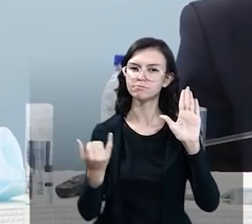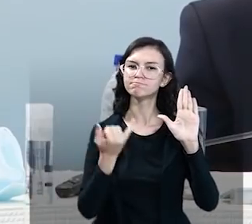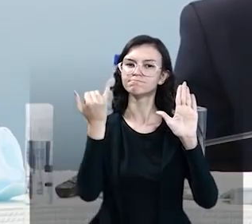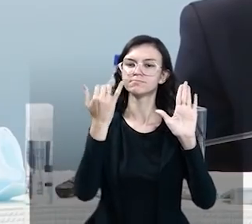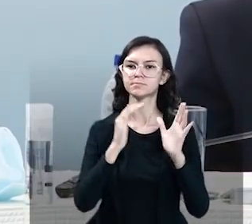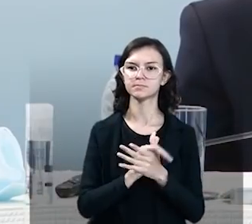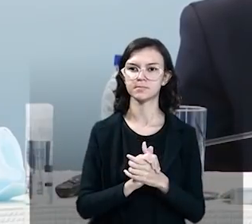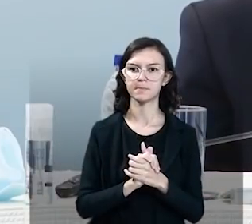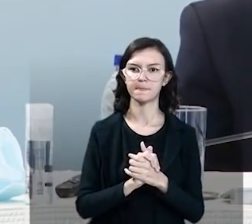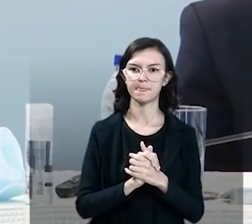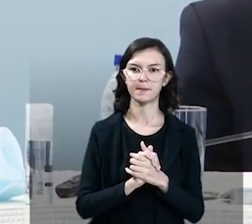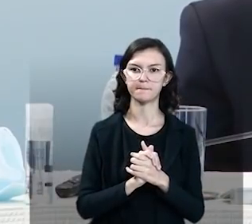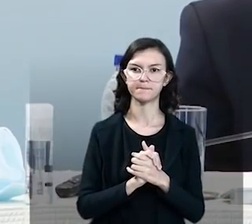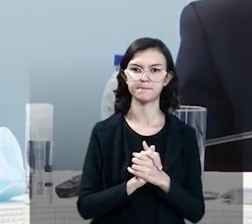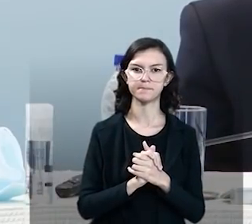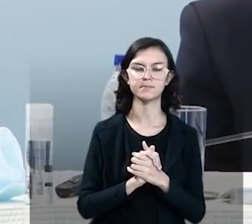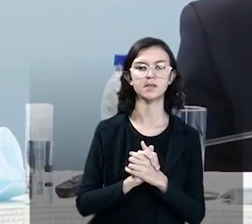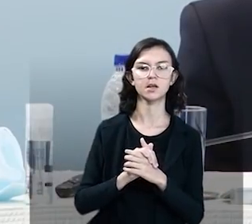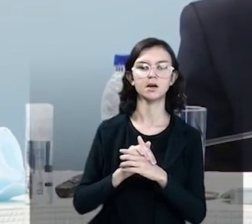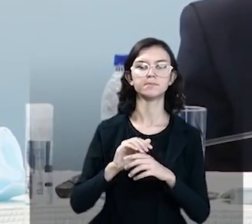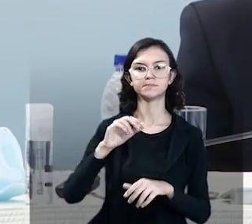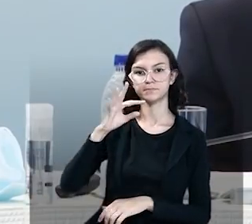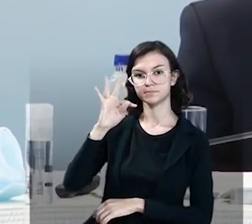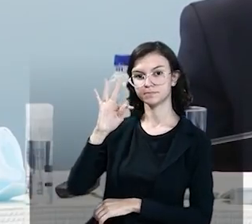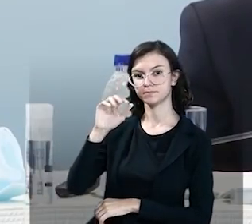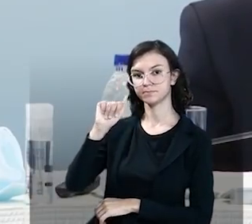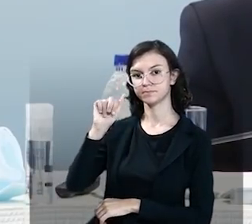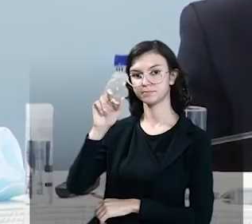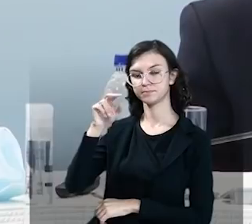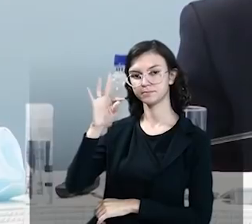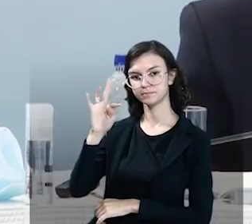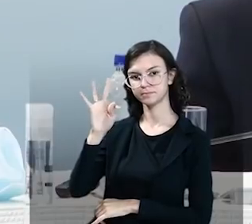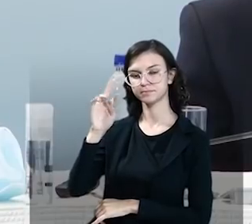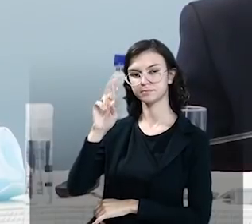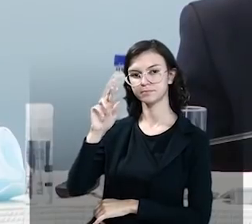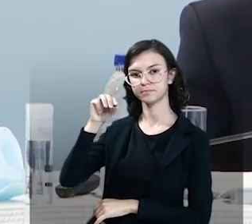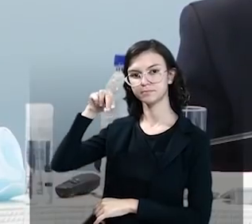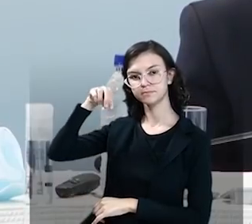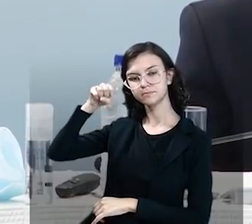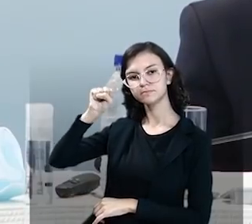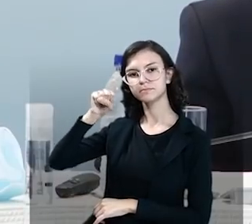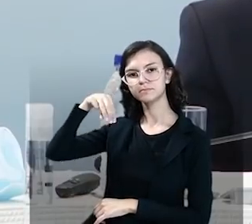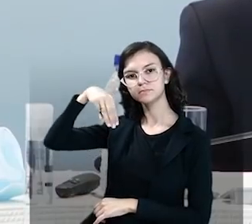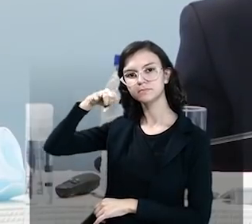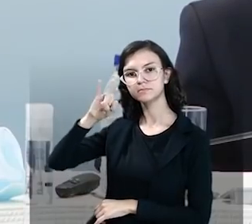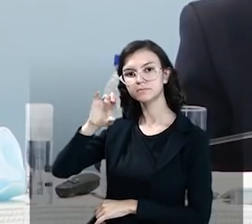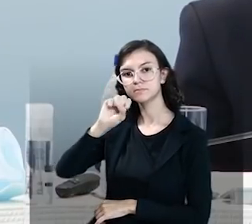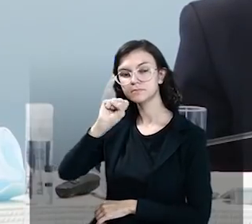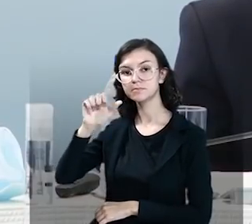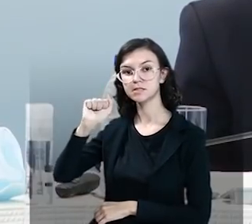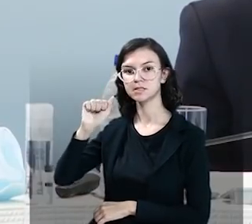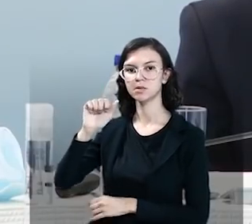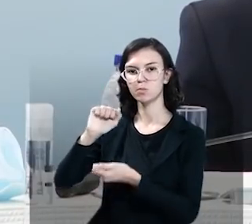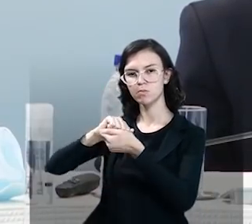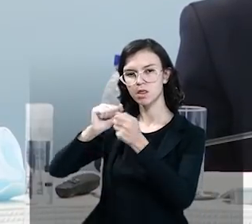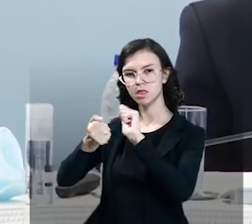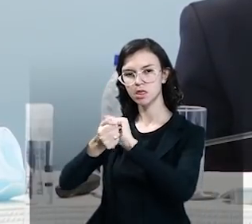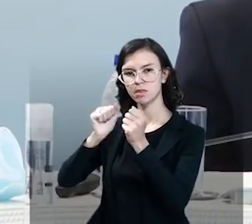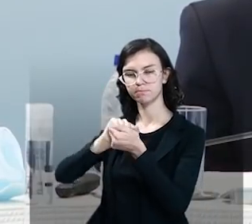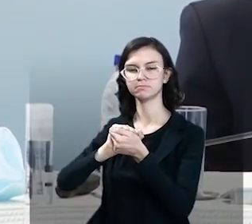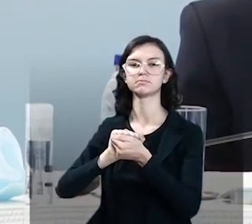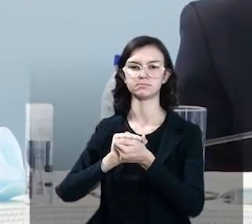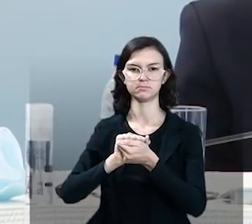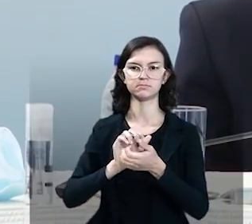uma delas é a própria transmissão adaptativa, que permite uma democratização do acesso, a depender da qualidade